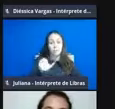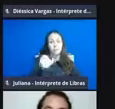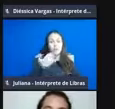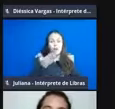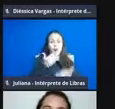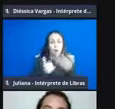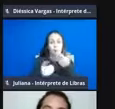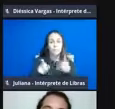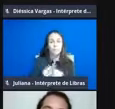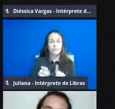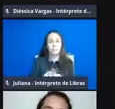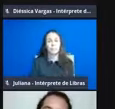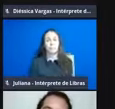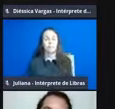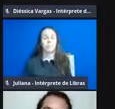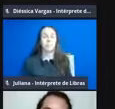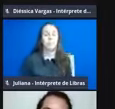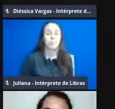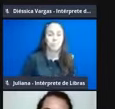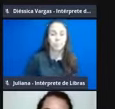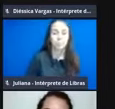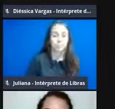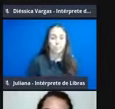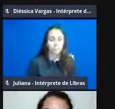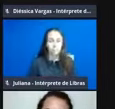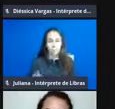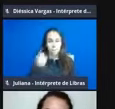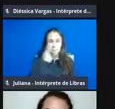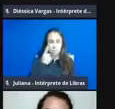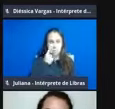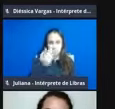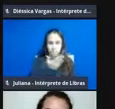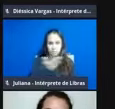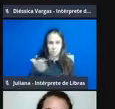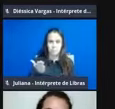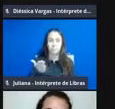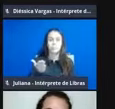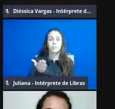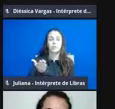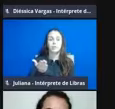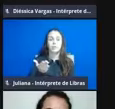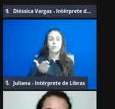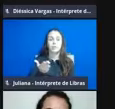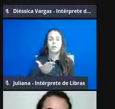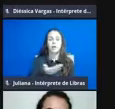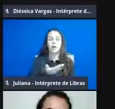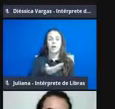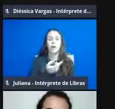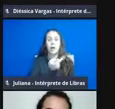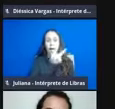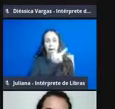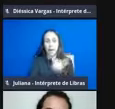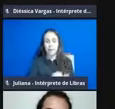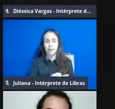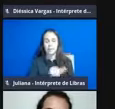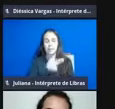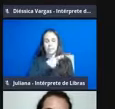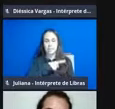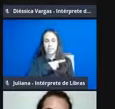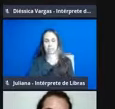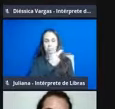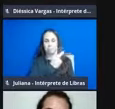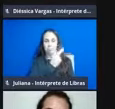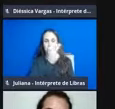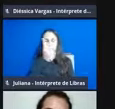Pode passar? Então, aqui, pra vocês terem uma ideia, pessoal, nessa pizza aí, nós temos,